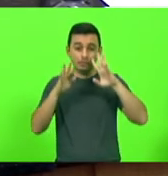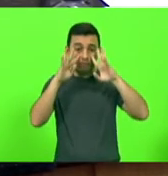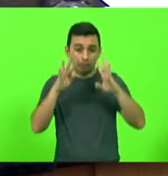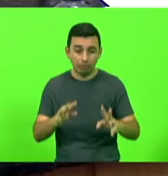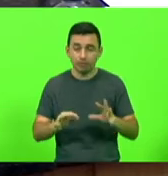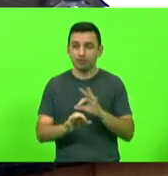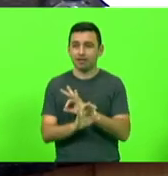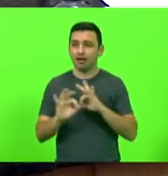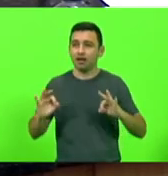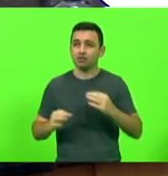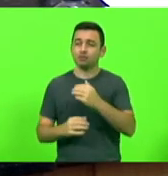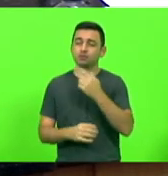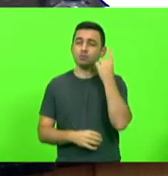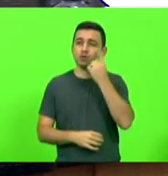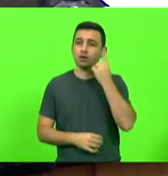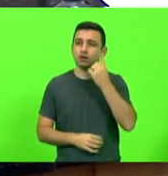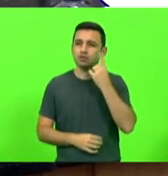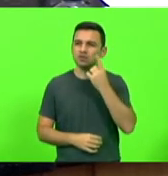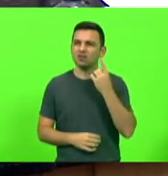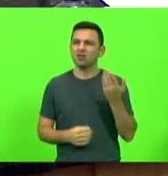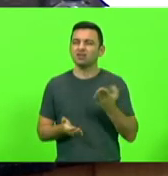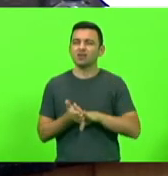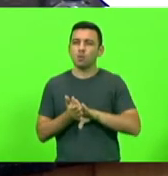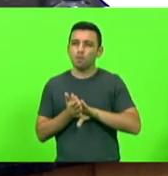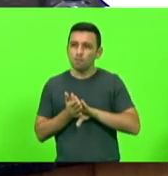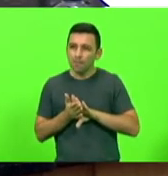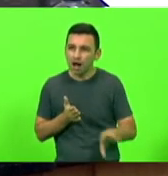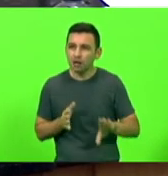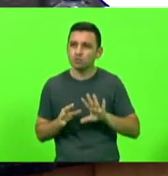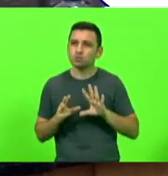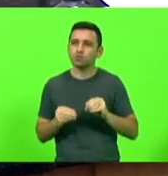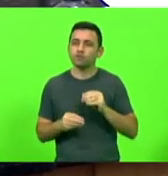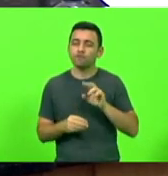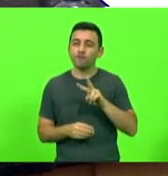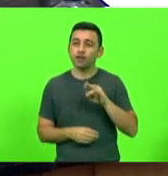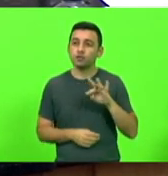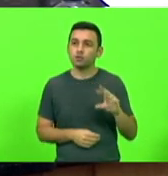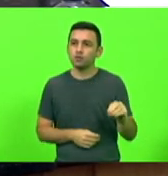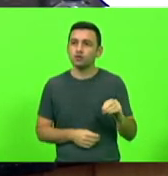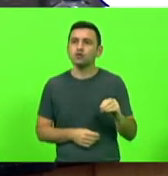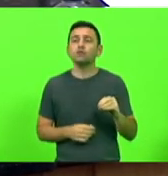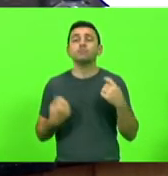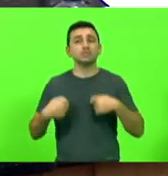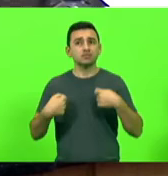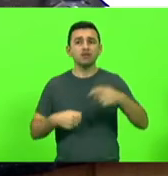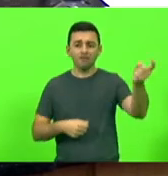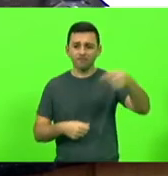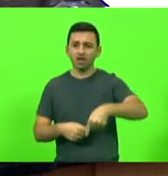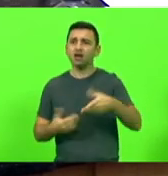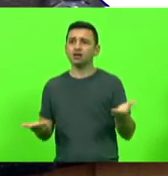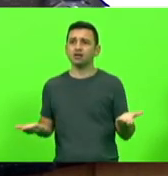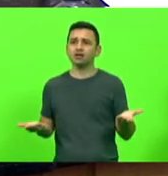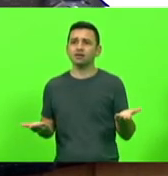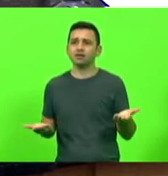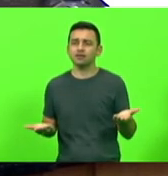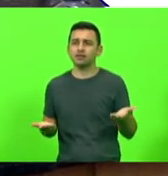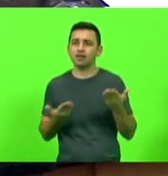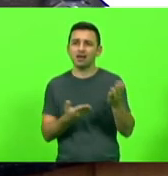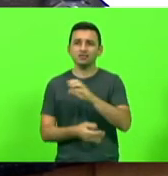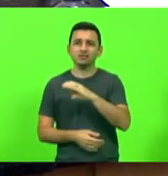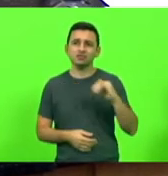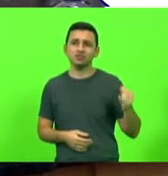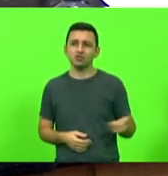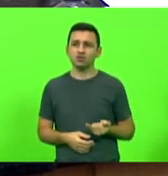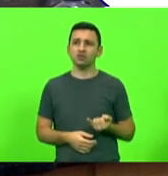deputados dessa Casa. Vamos derrubar esse veto, que, aliás, já devia ter vindo para o plenário também, a CCJ voltou a